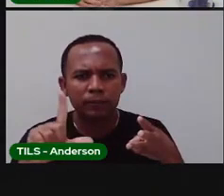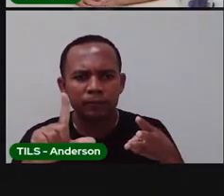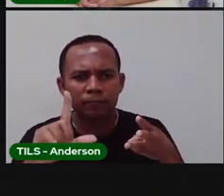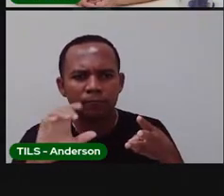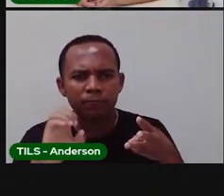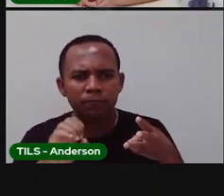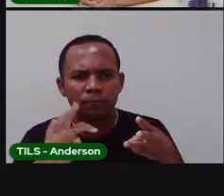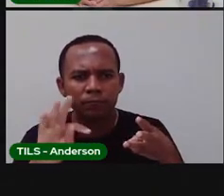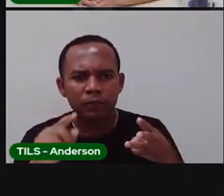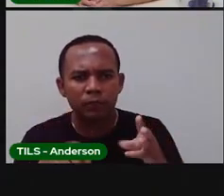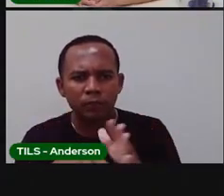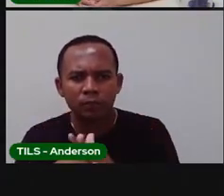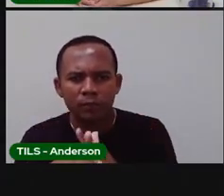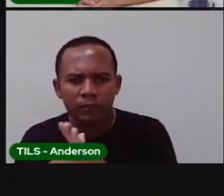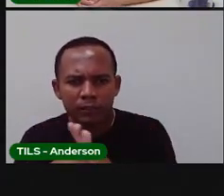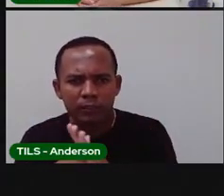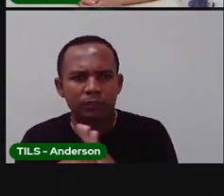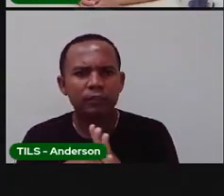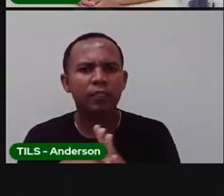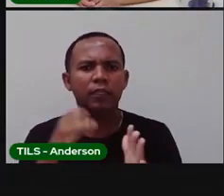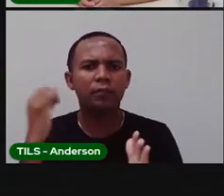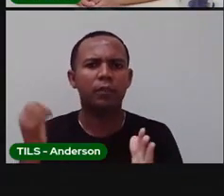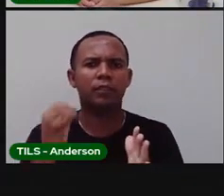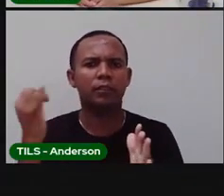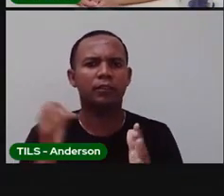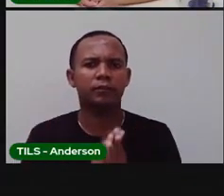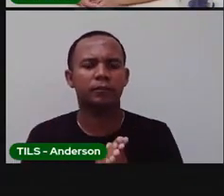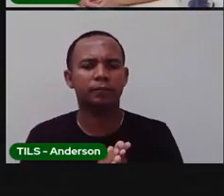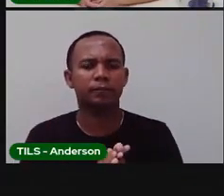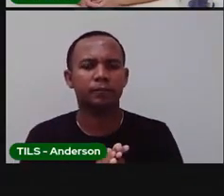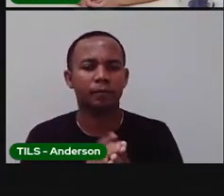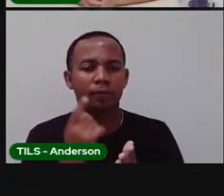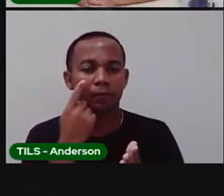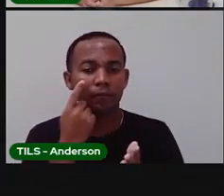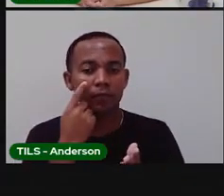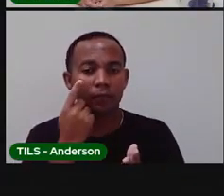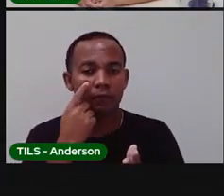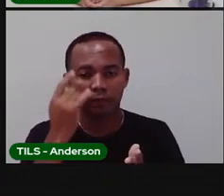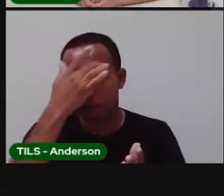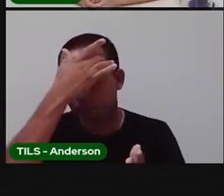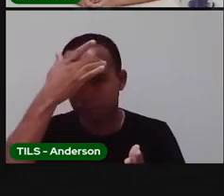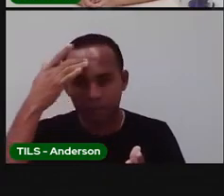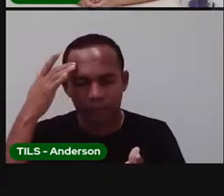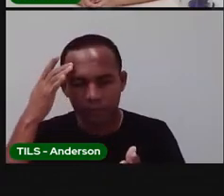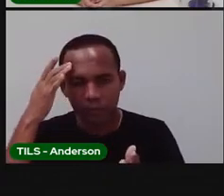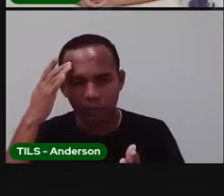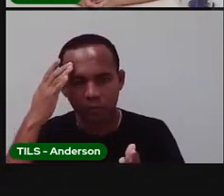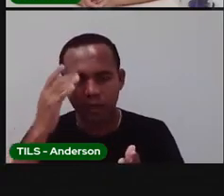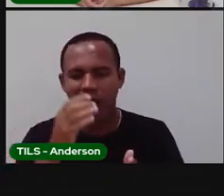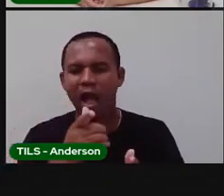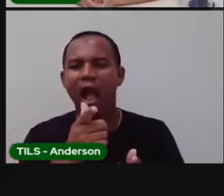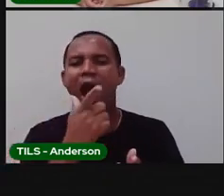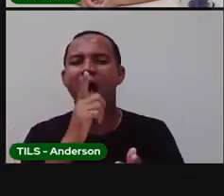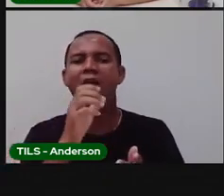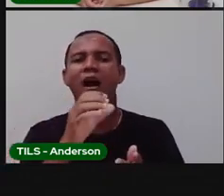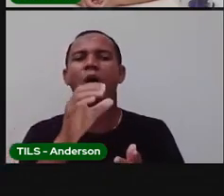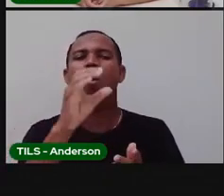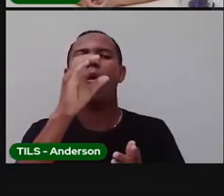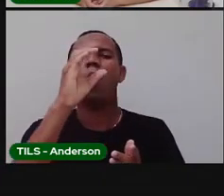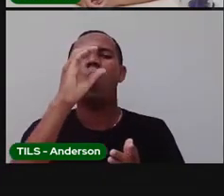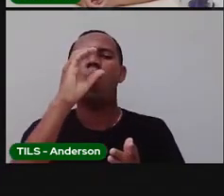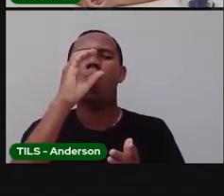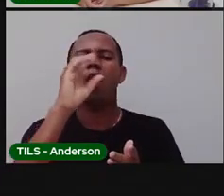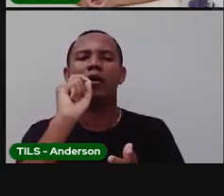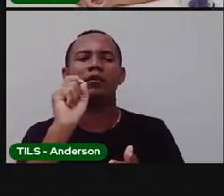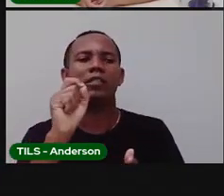Do lado tem uma coisa aí meio que errada, né? Nessa imagem. Tem uma pessoa bebendo uma água que está um pouquinho suja, né? Um pouquinho, com muita bondade